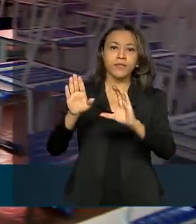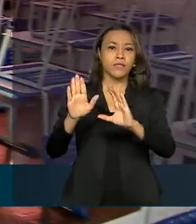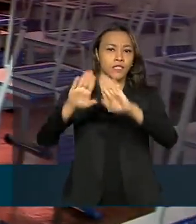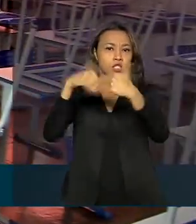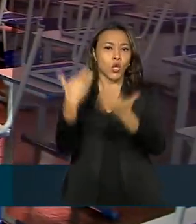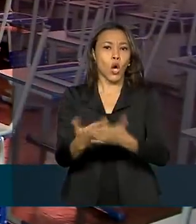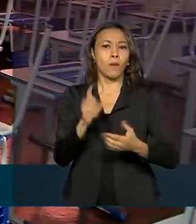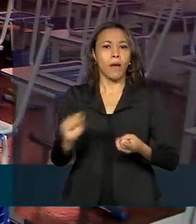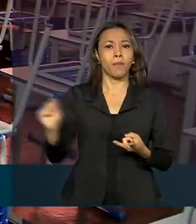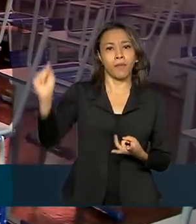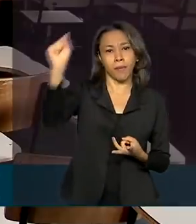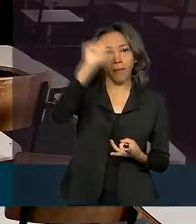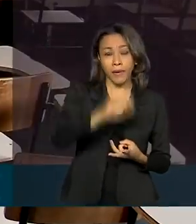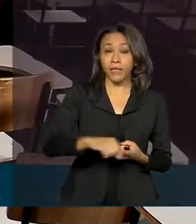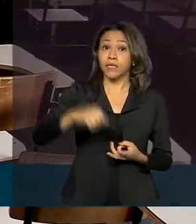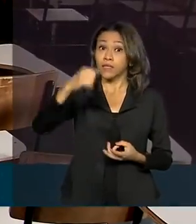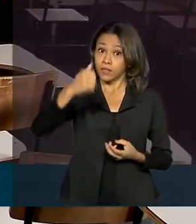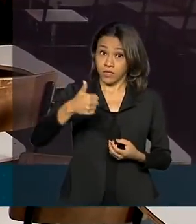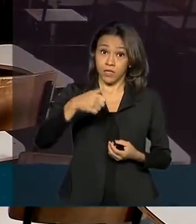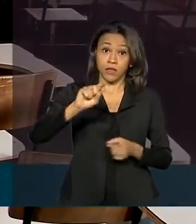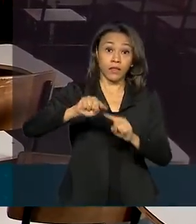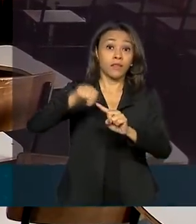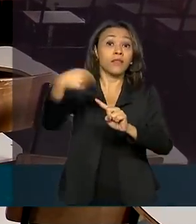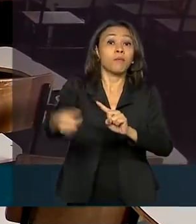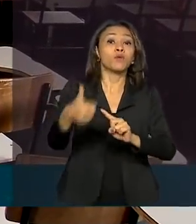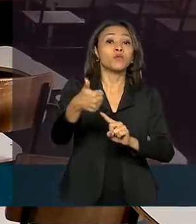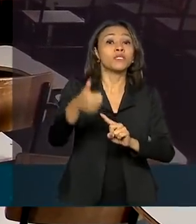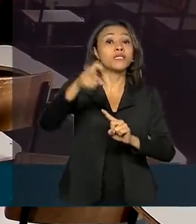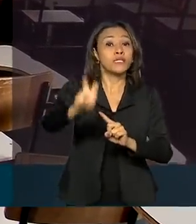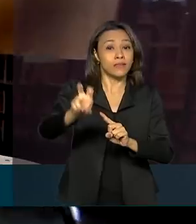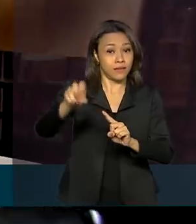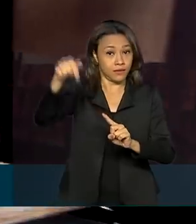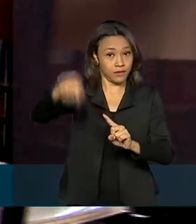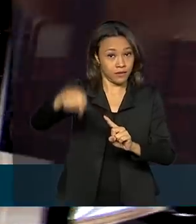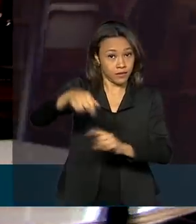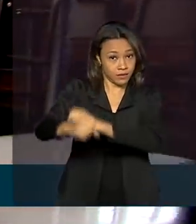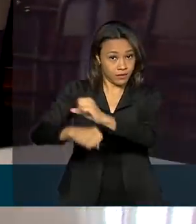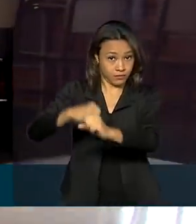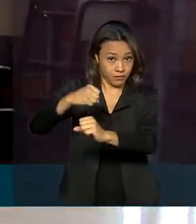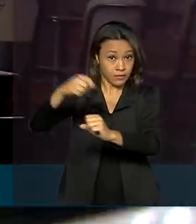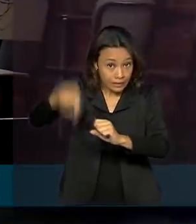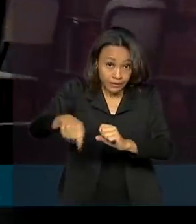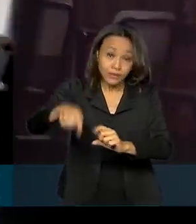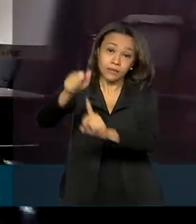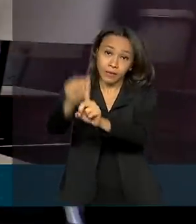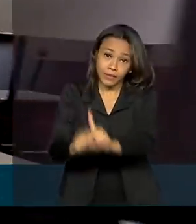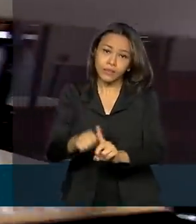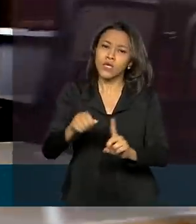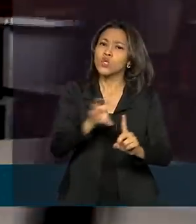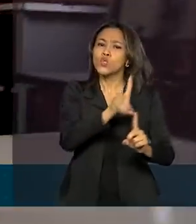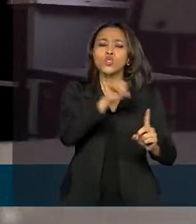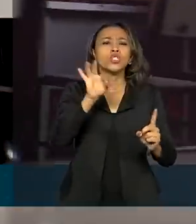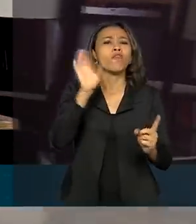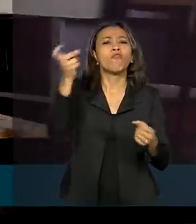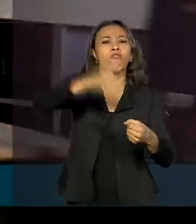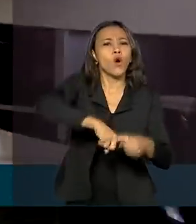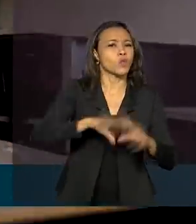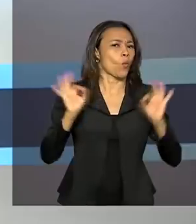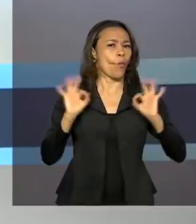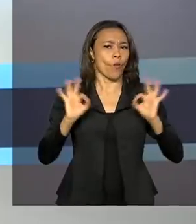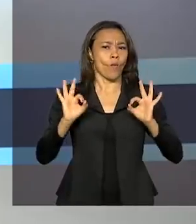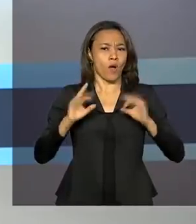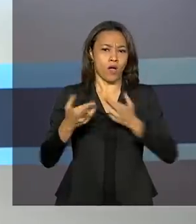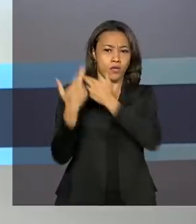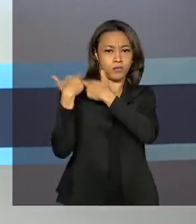na segunda quinzena deste mês. O guia não determina quando as aulas devem voltar. Isso é competência dos municípios.